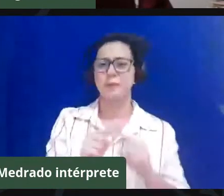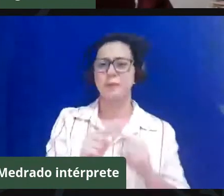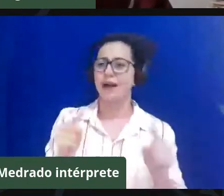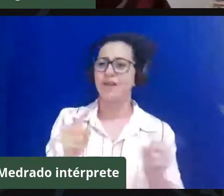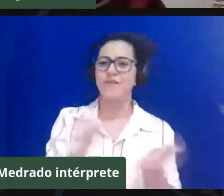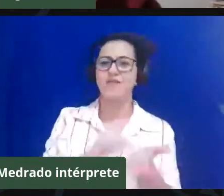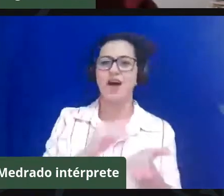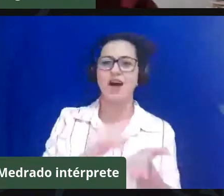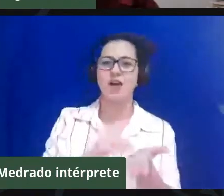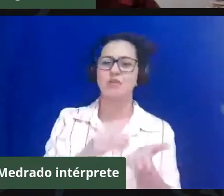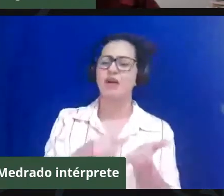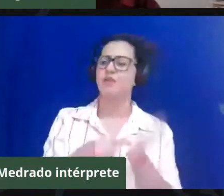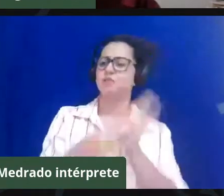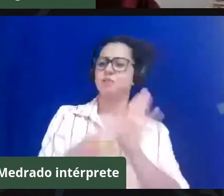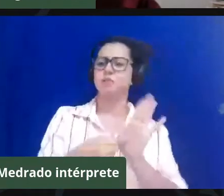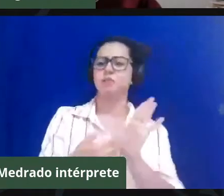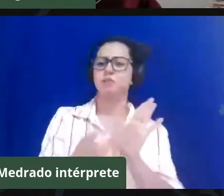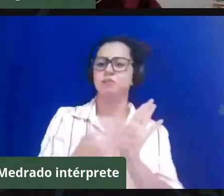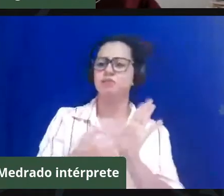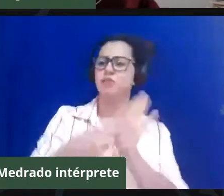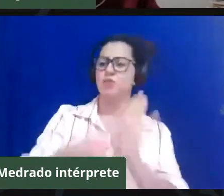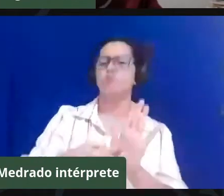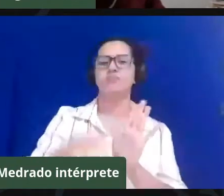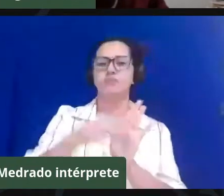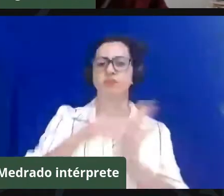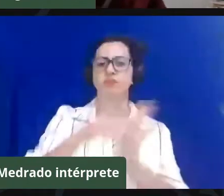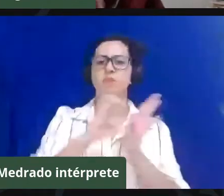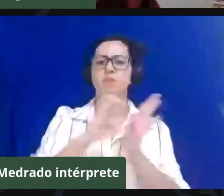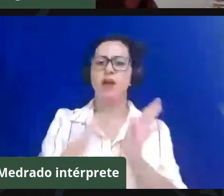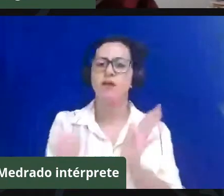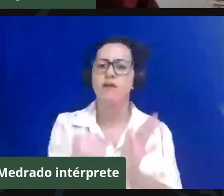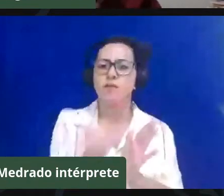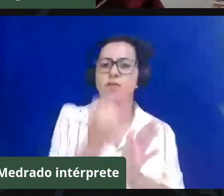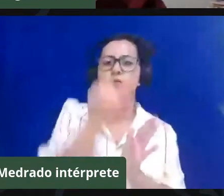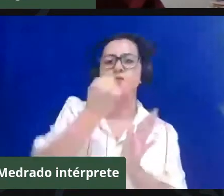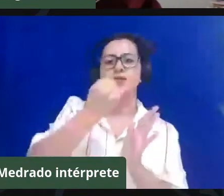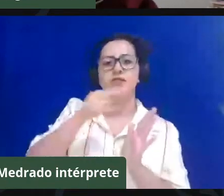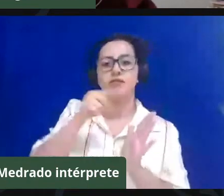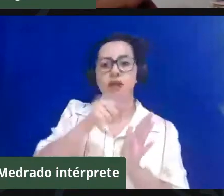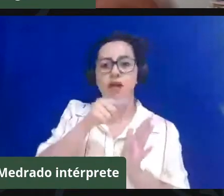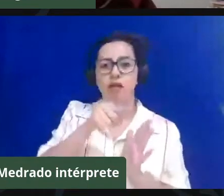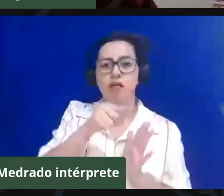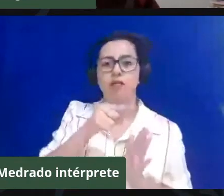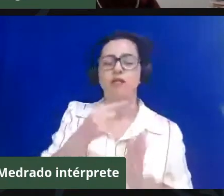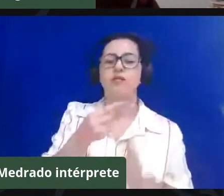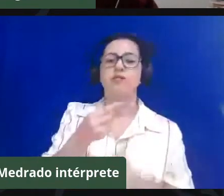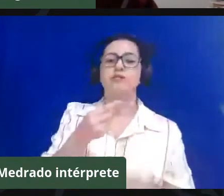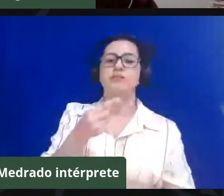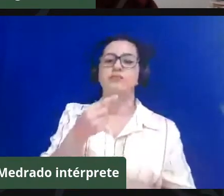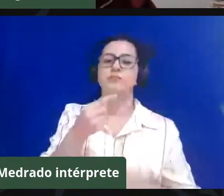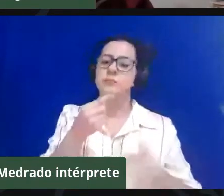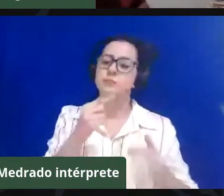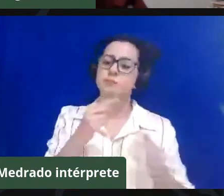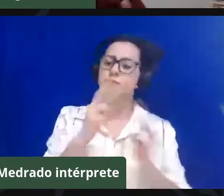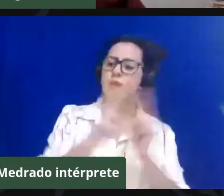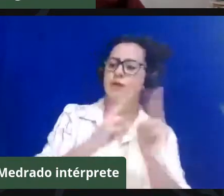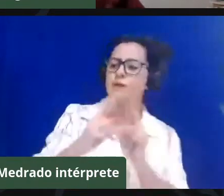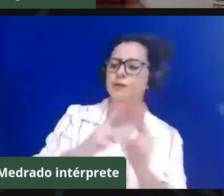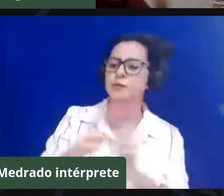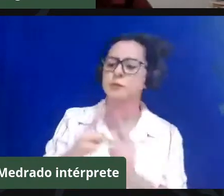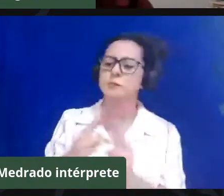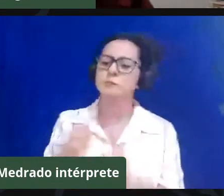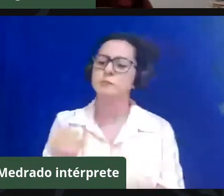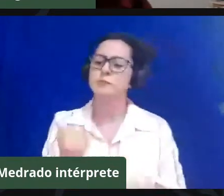são elas que têm colocado uma relação diferente, não predatória com a natureza, embora se utilizem na